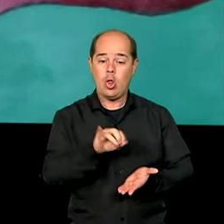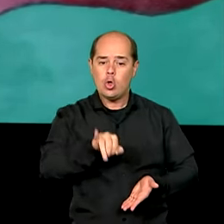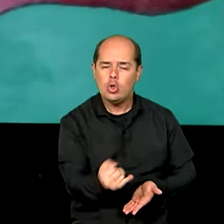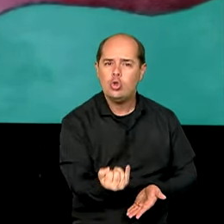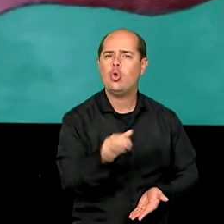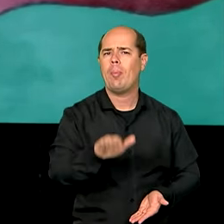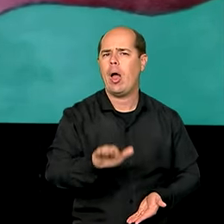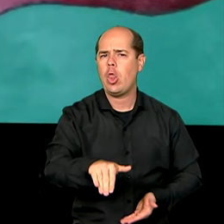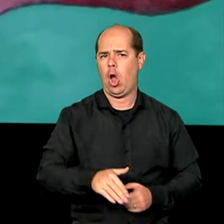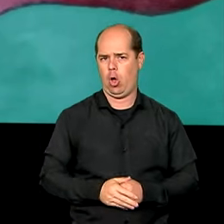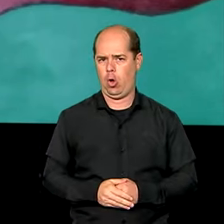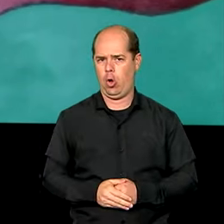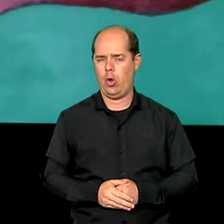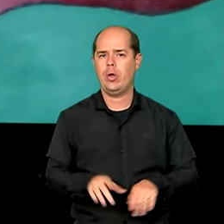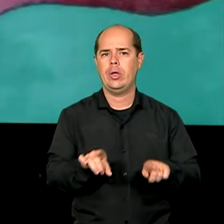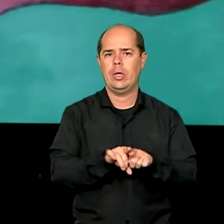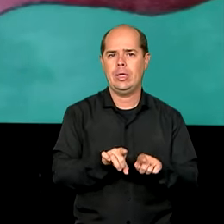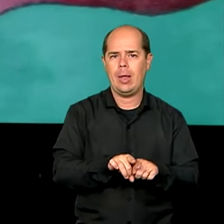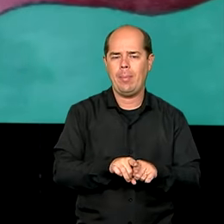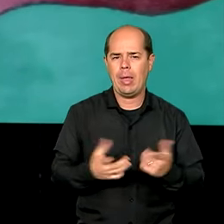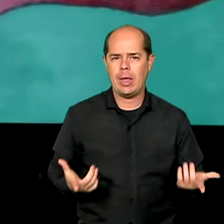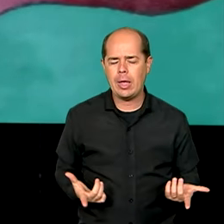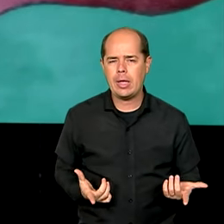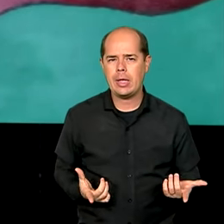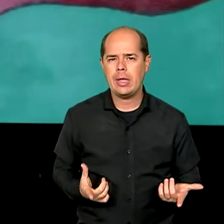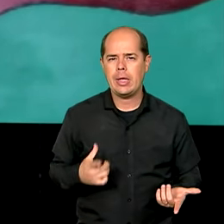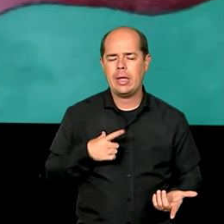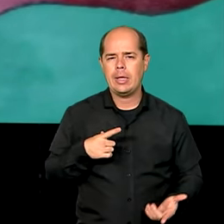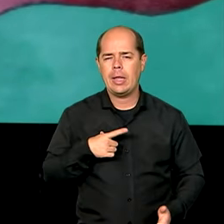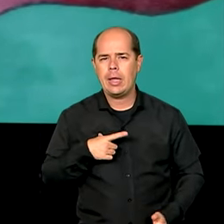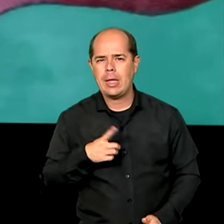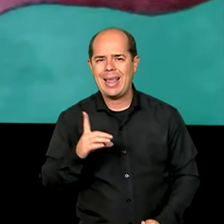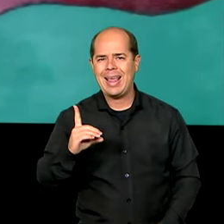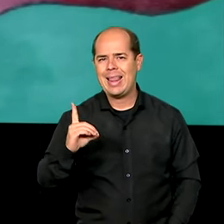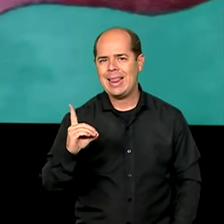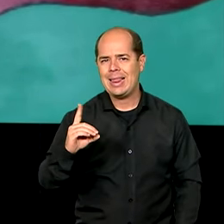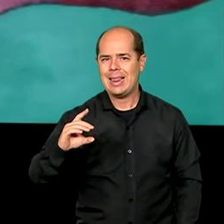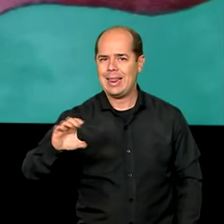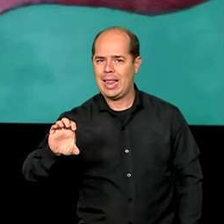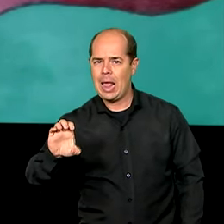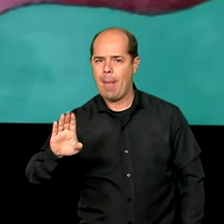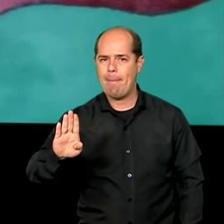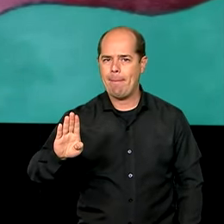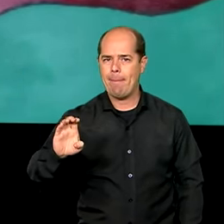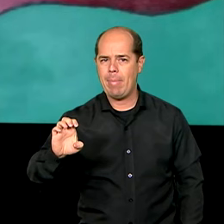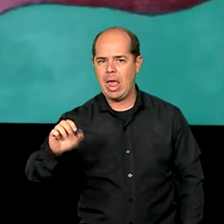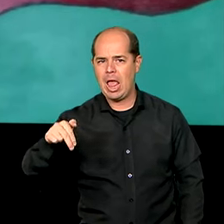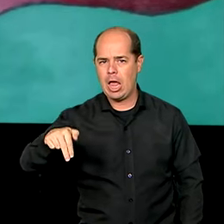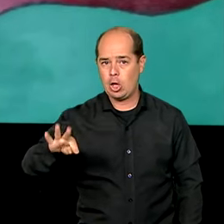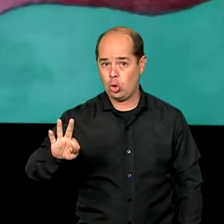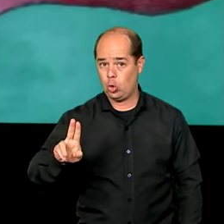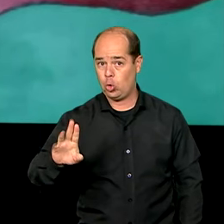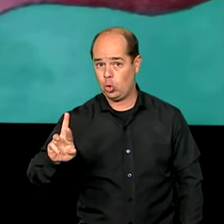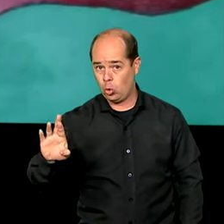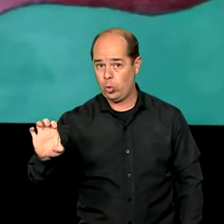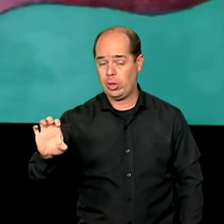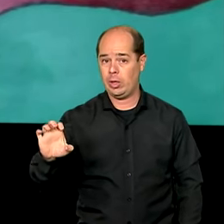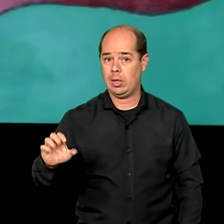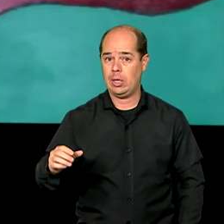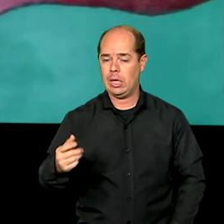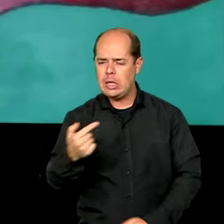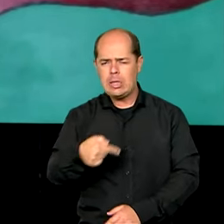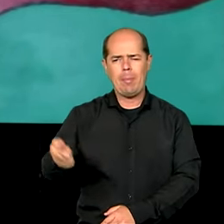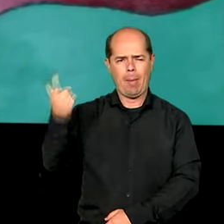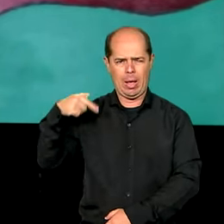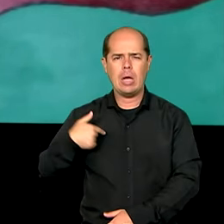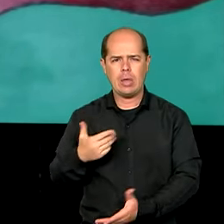que cria debêntures de infraestrutura, aprovamos isso na semana passada, cria um novo ambiente para investimento, para o financiamento do